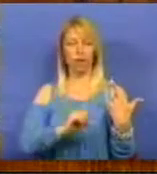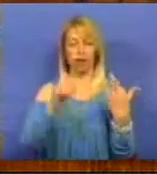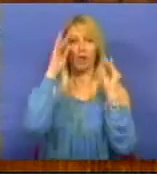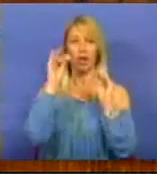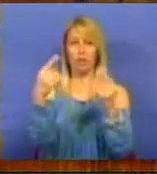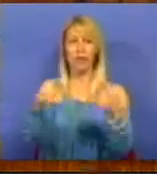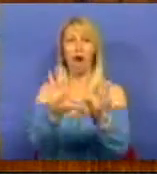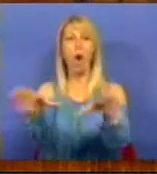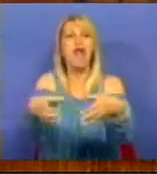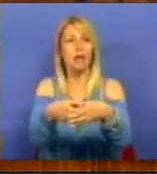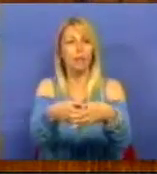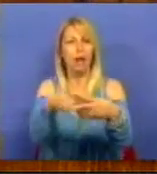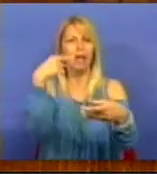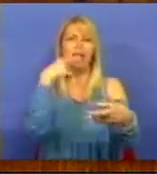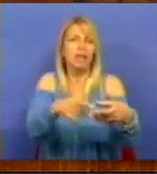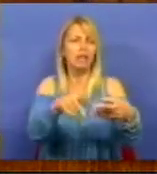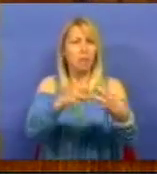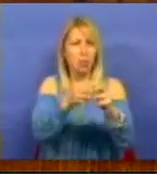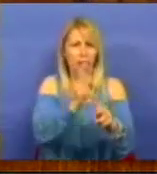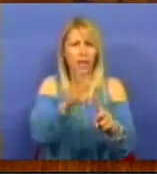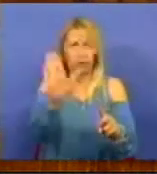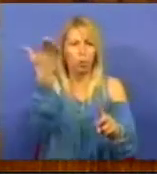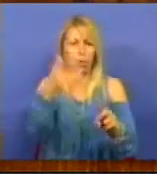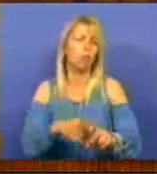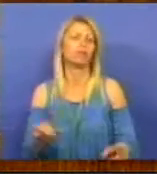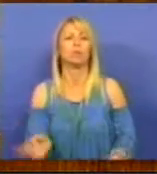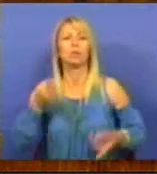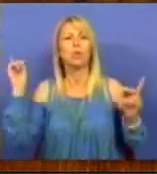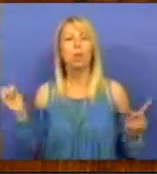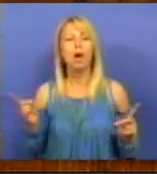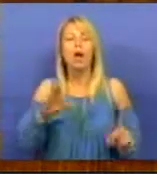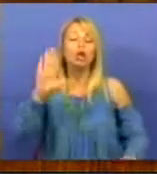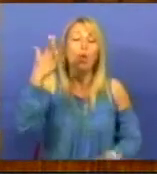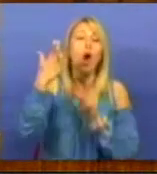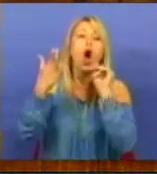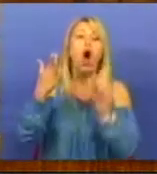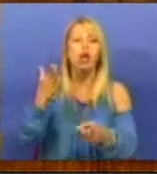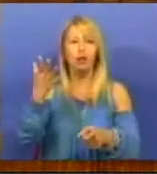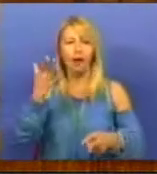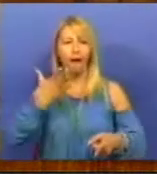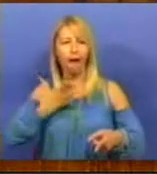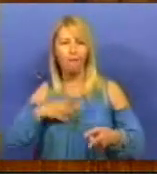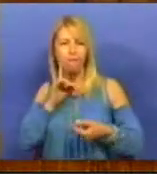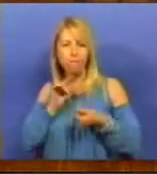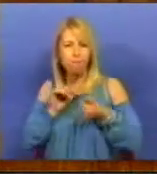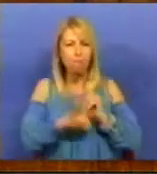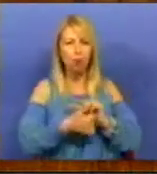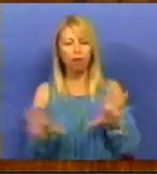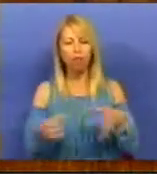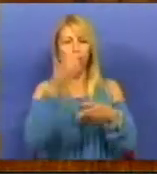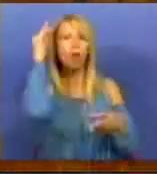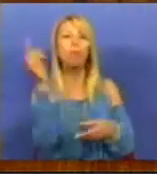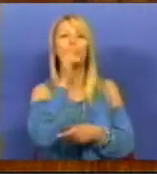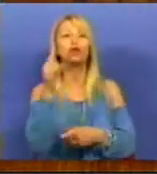quem esses problemas não eram a prioridade. A prioridade era domesticar a classe docente. Os professores tinham demasiada